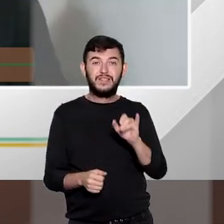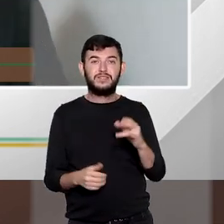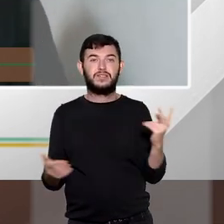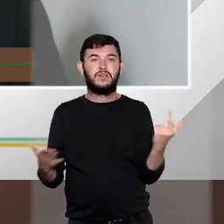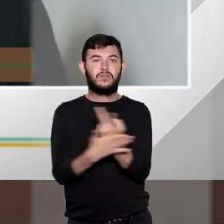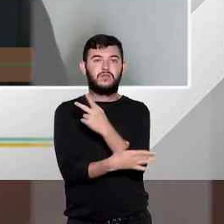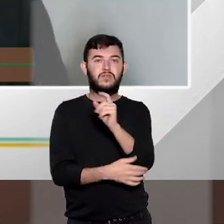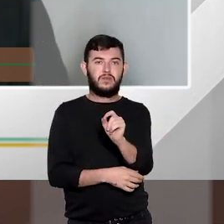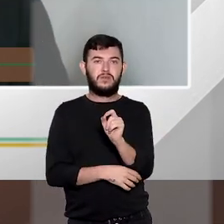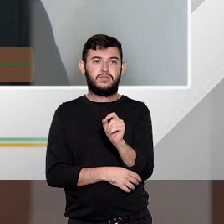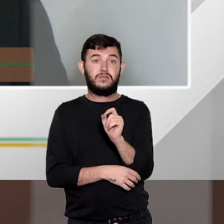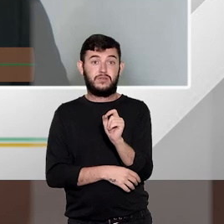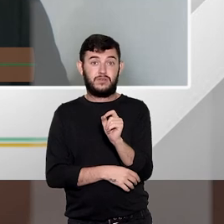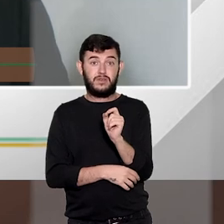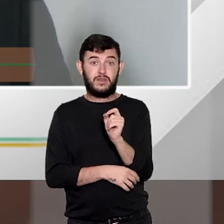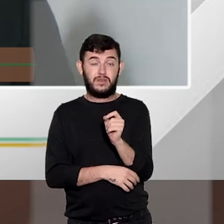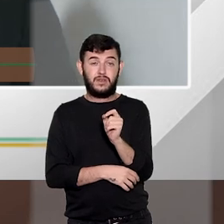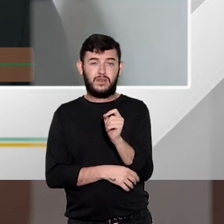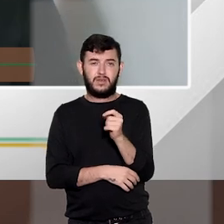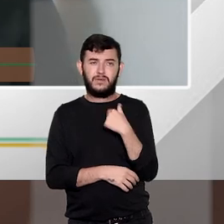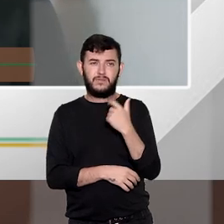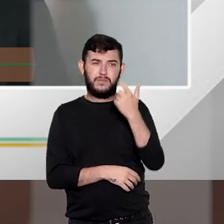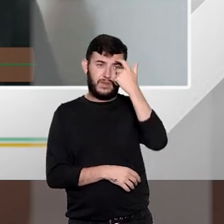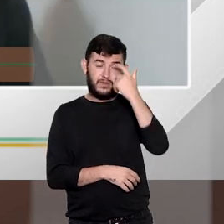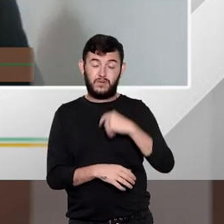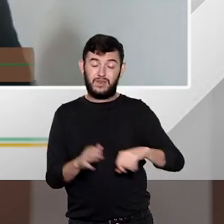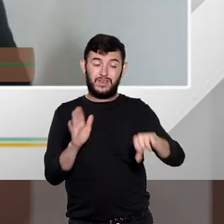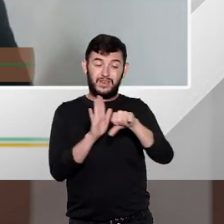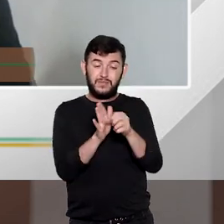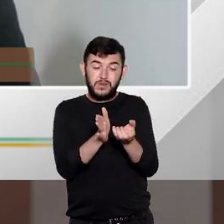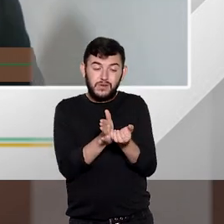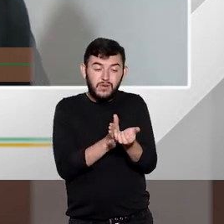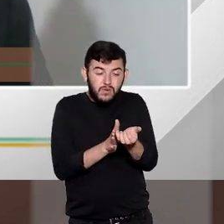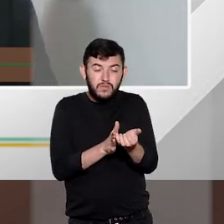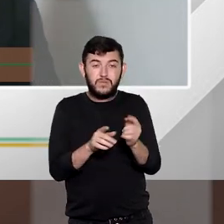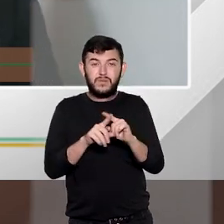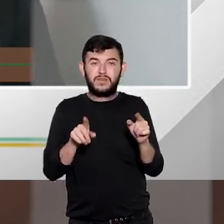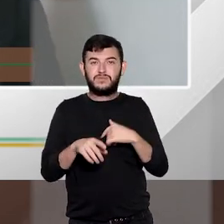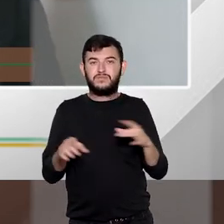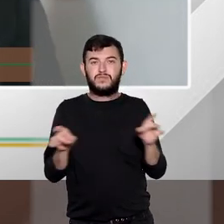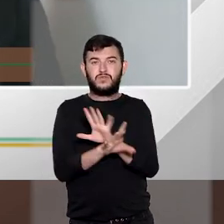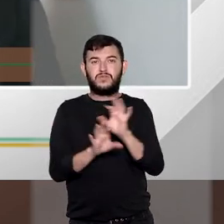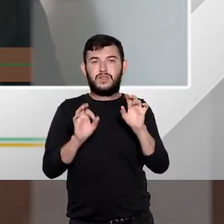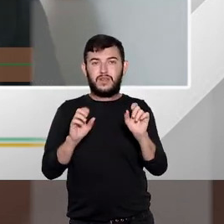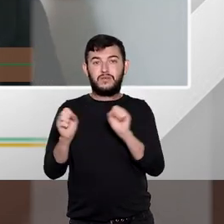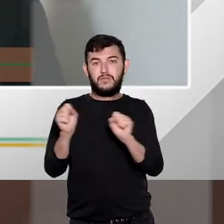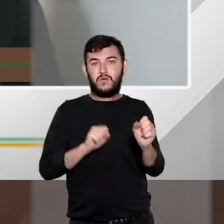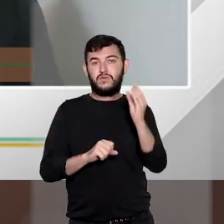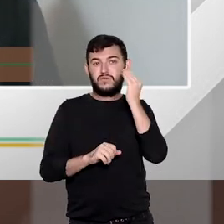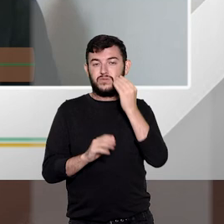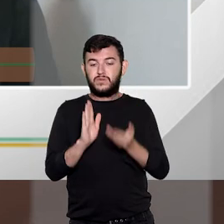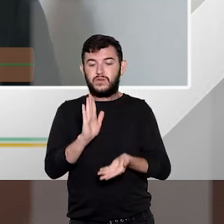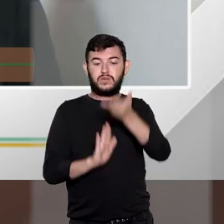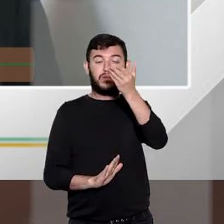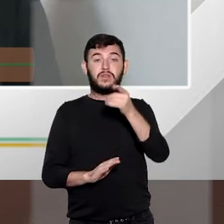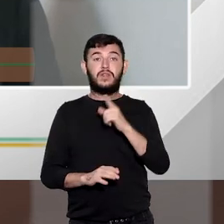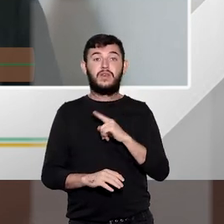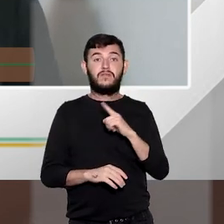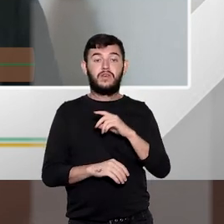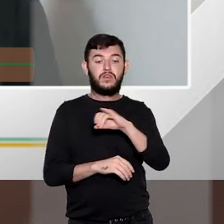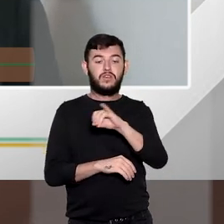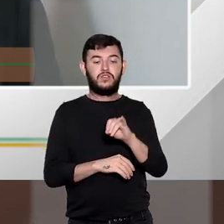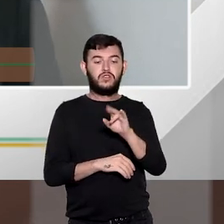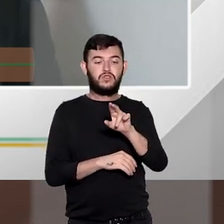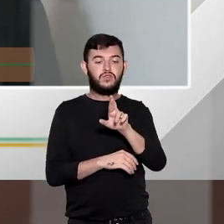a redução tende a ser maior então já tive casos por exemplo de júri de homicídio tentado em que o réu foi